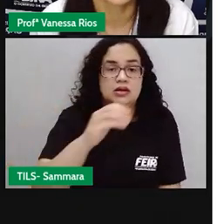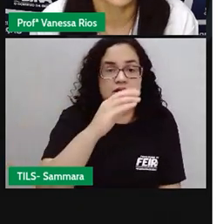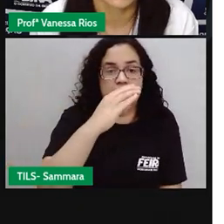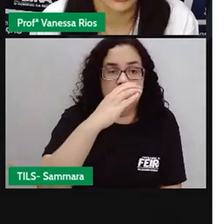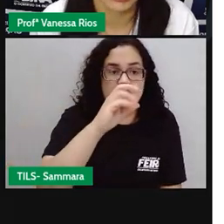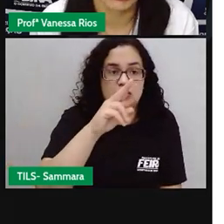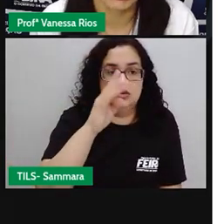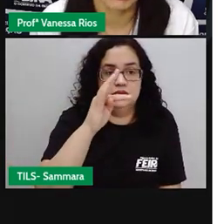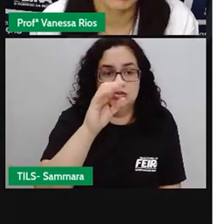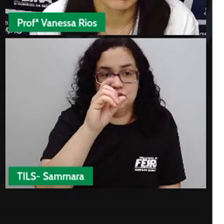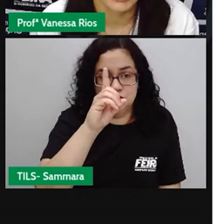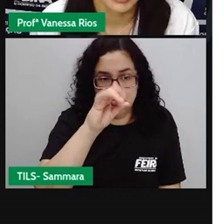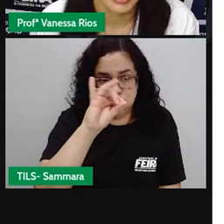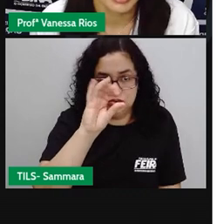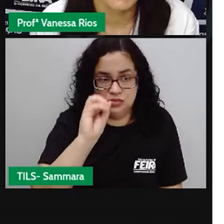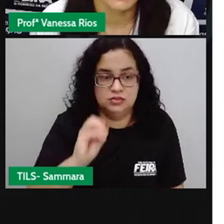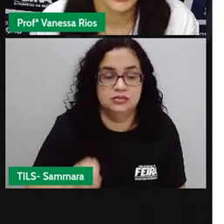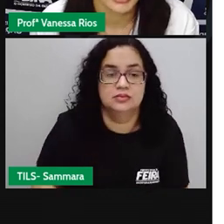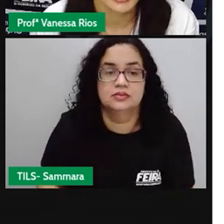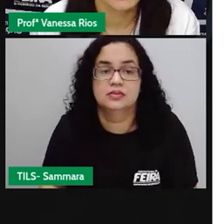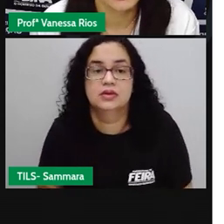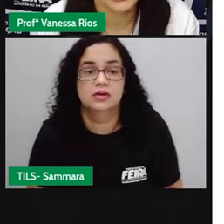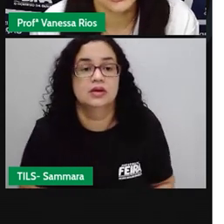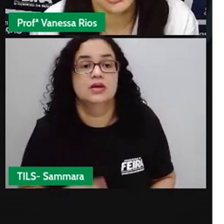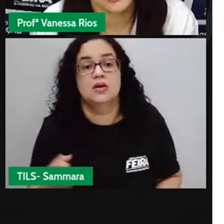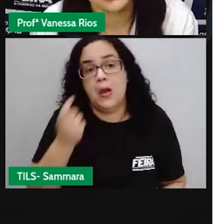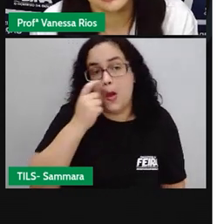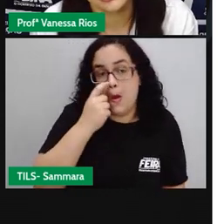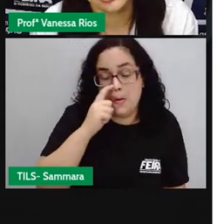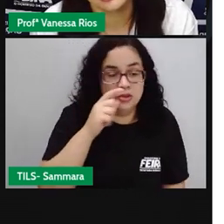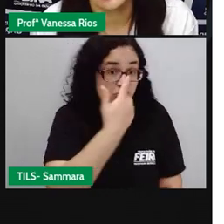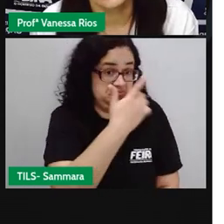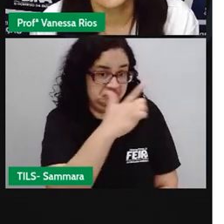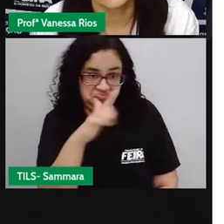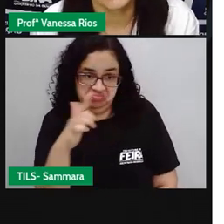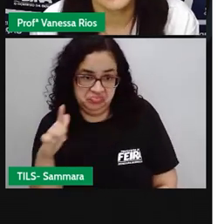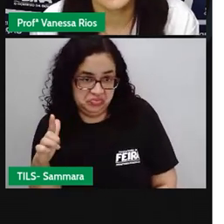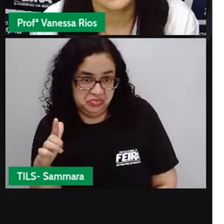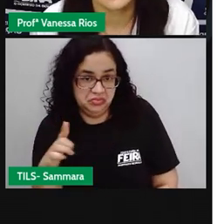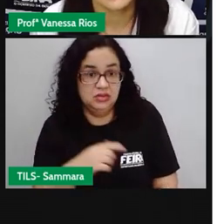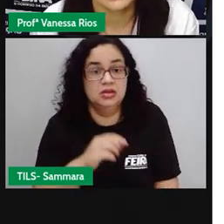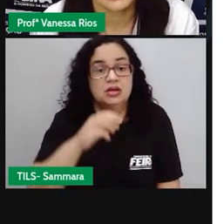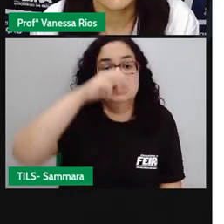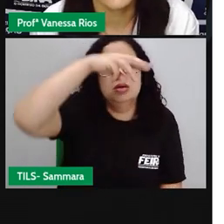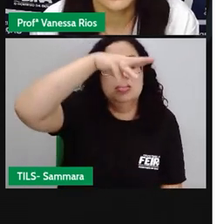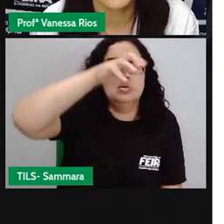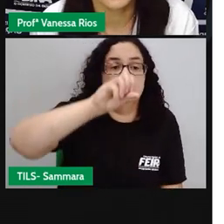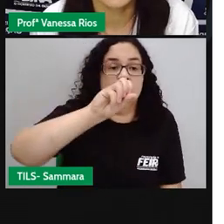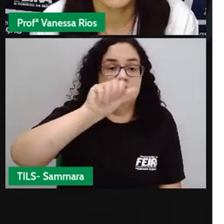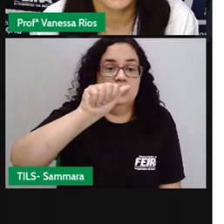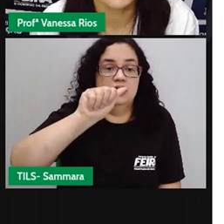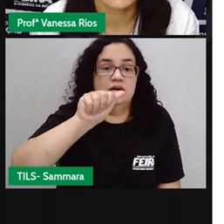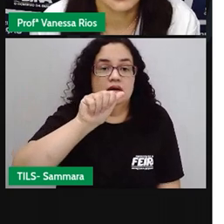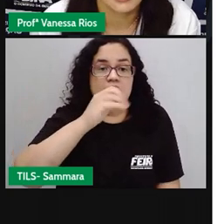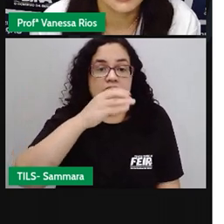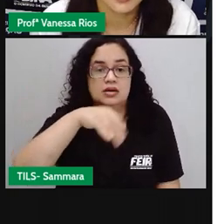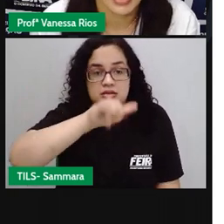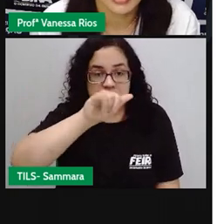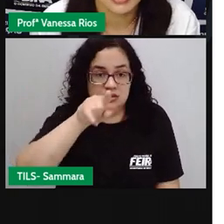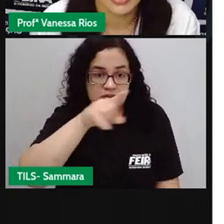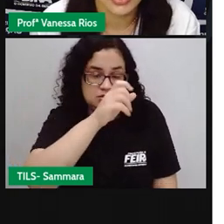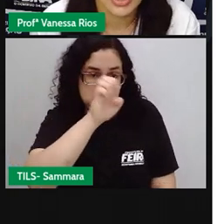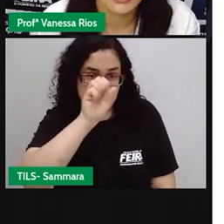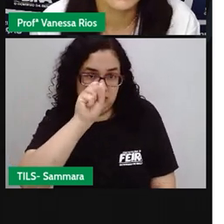Custos. A fonte aí é Bruxas Não Existem, de Moacins Clia. Está disponível nesse